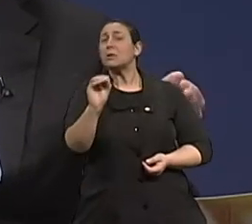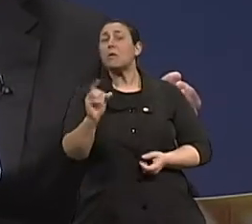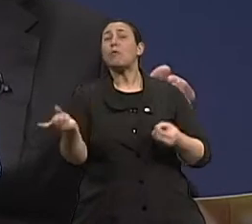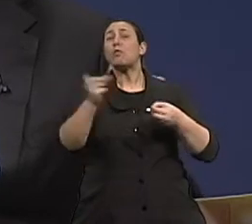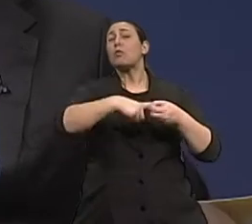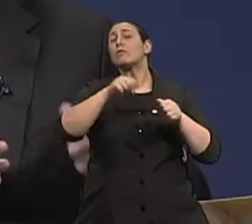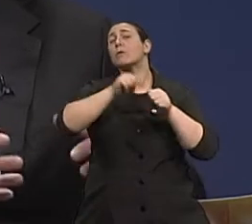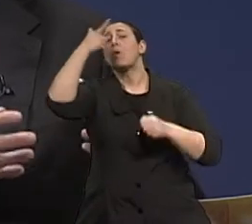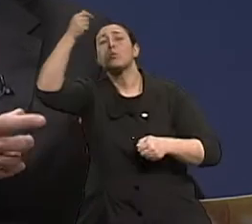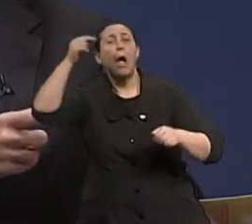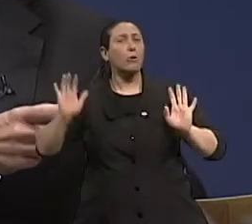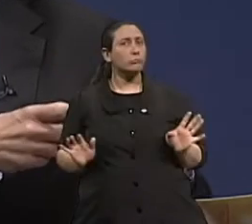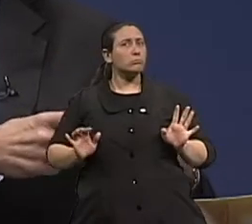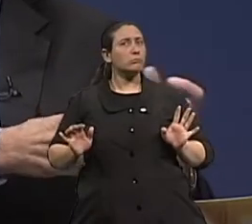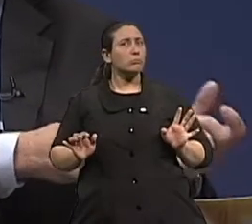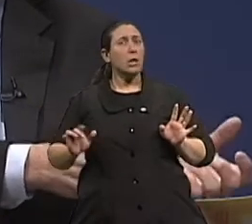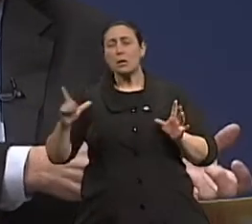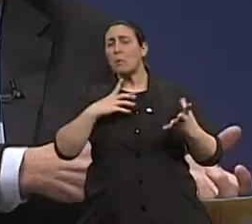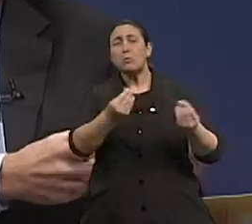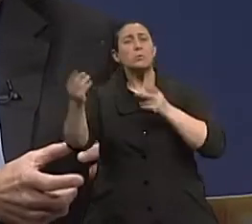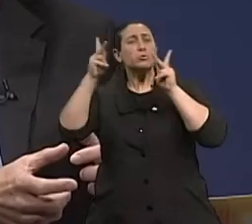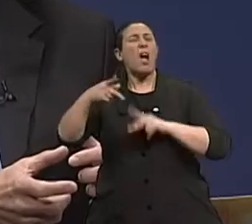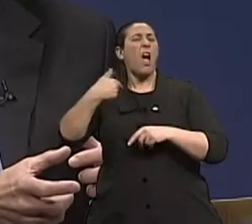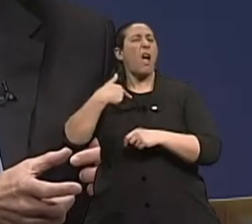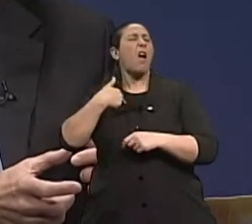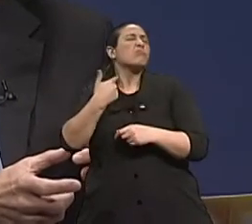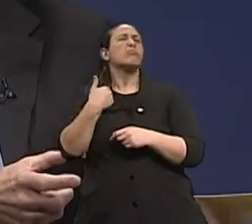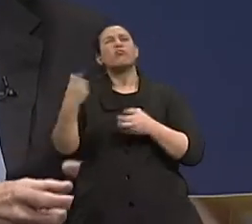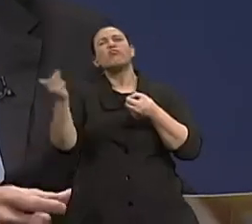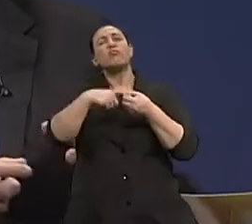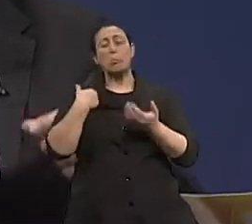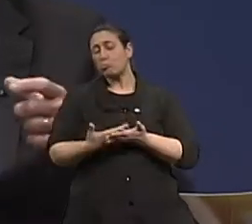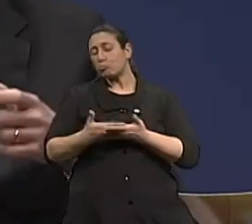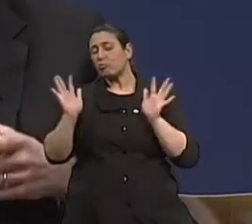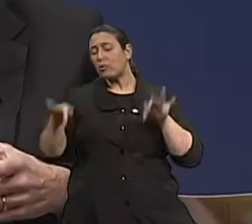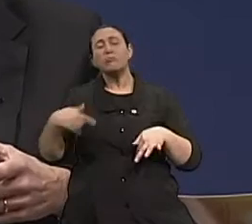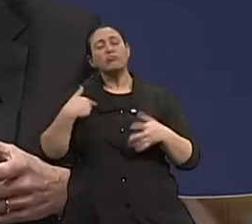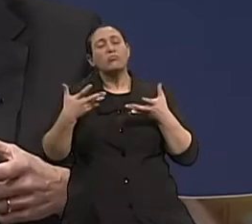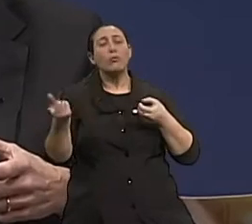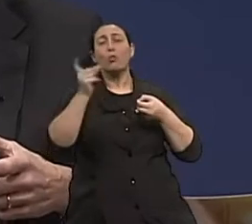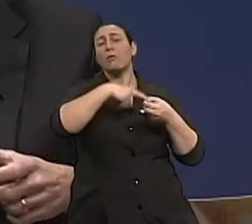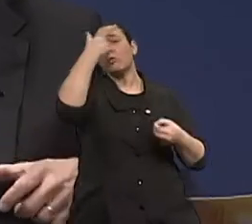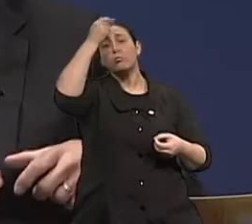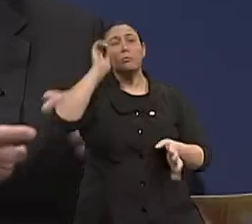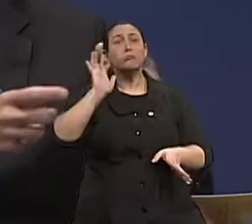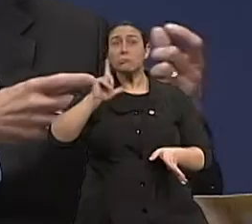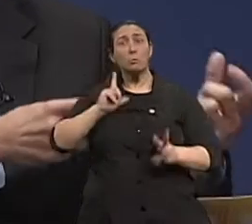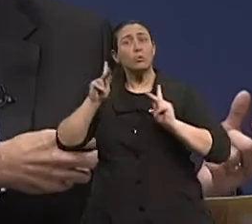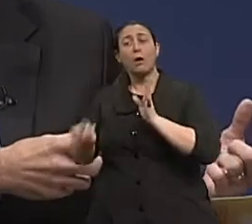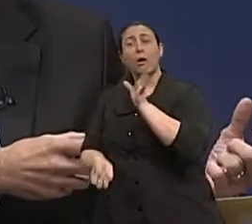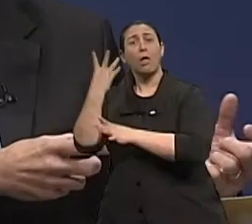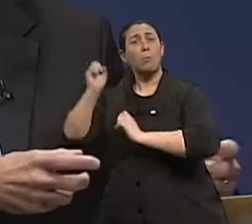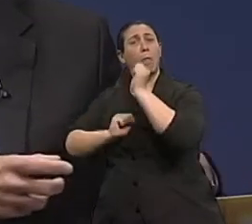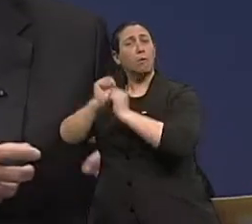faculdades, quer dizer, as pessoas entrando, fazendo cursos de graduação, não de pós, não é? Pessoas empreendedoras, pessoas voltando